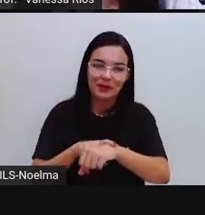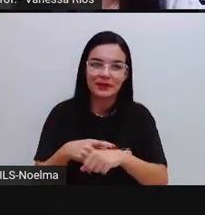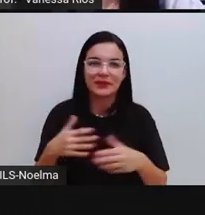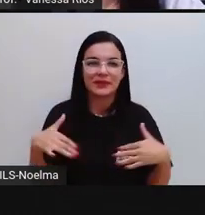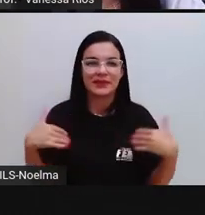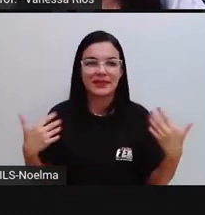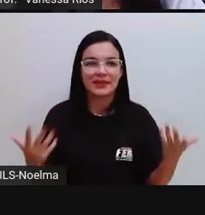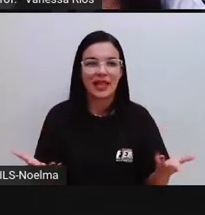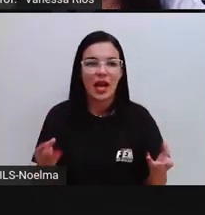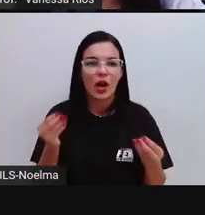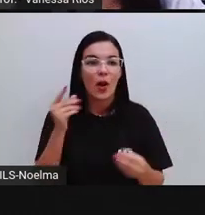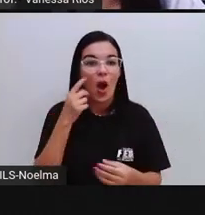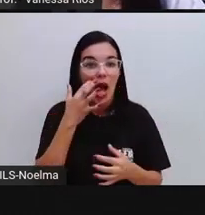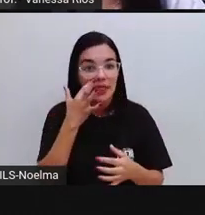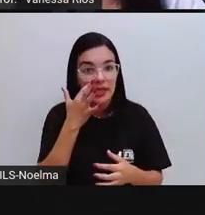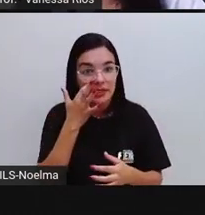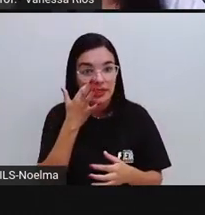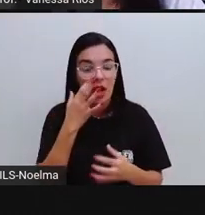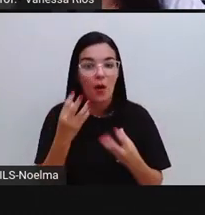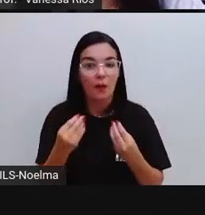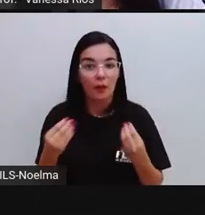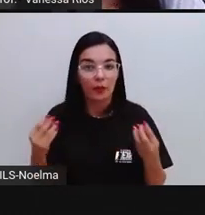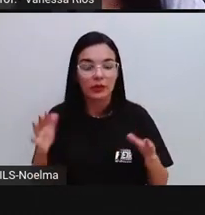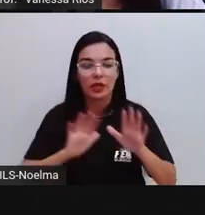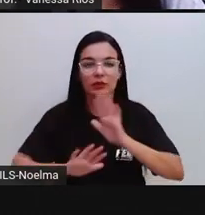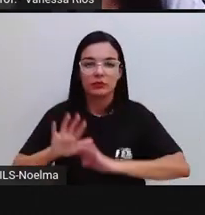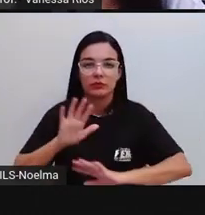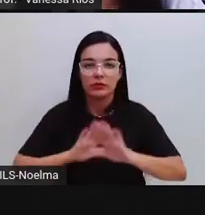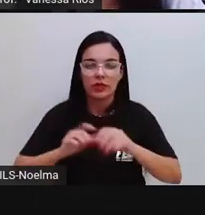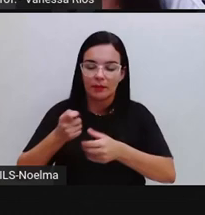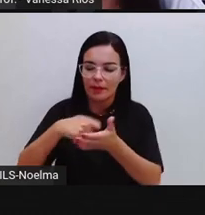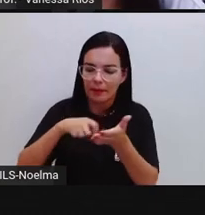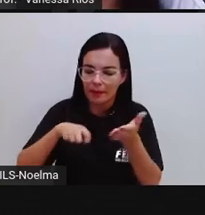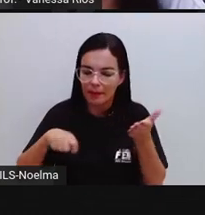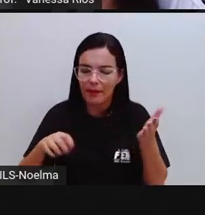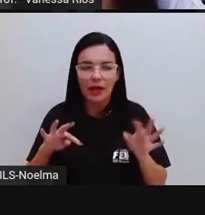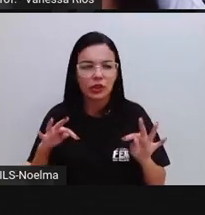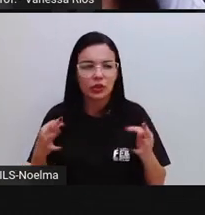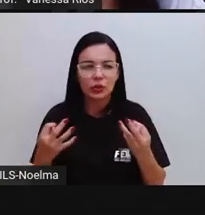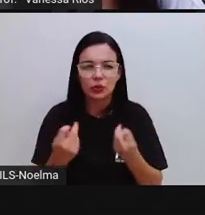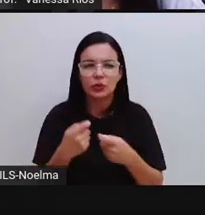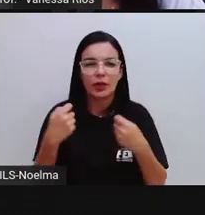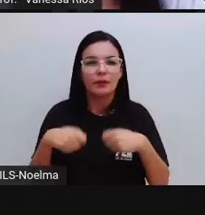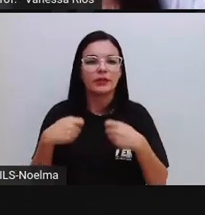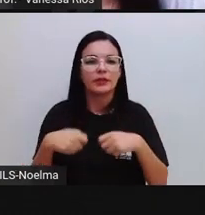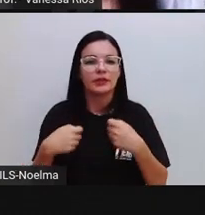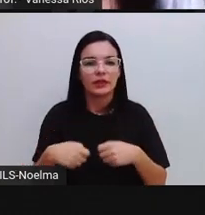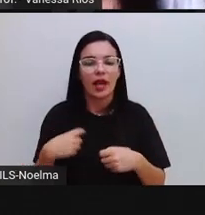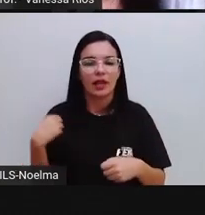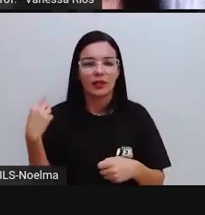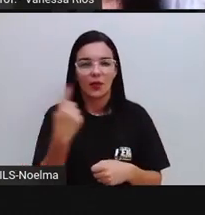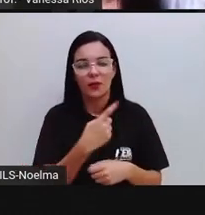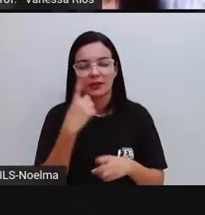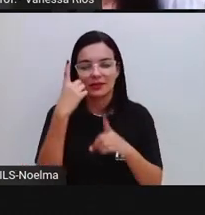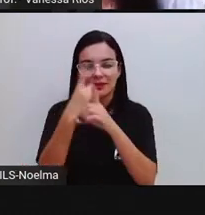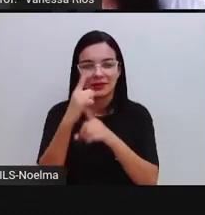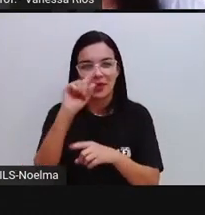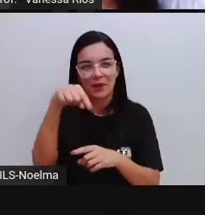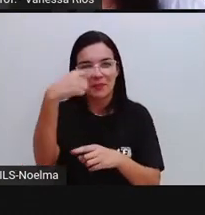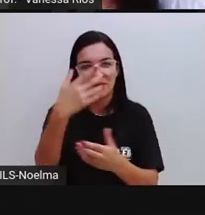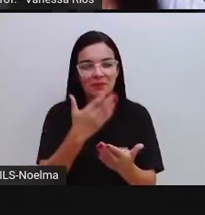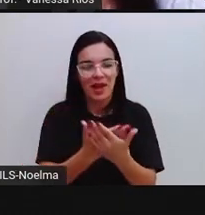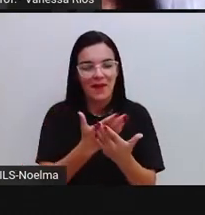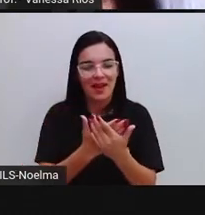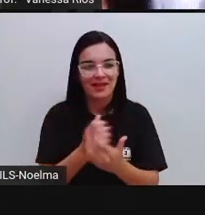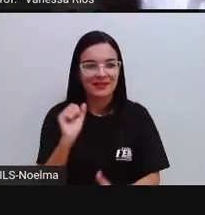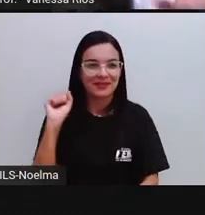olhem só, bastante atenção, bastante cuidado, anotem tudo o que acharem necessário e a gente se encontra na próxima